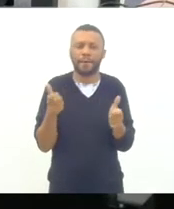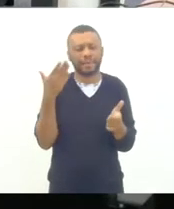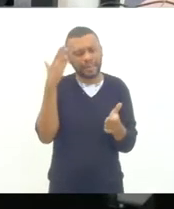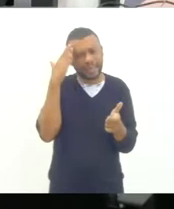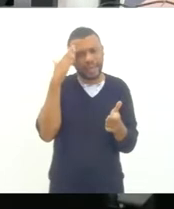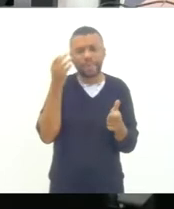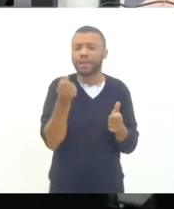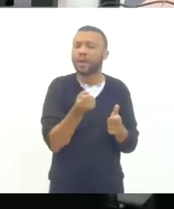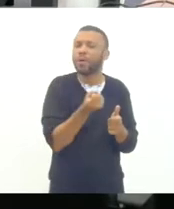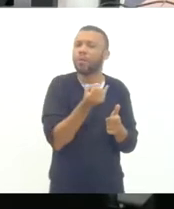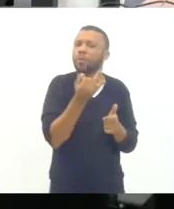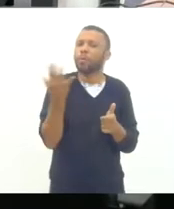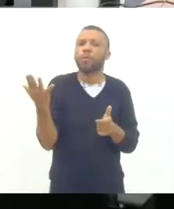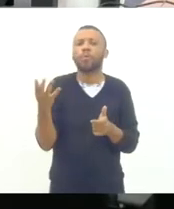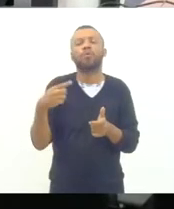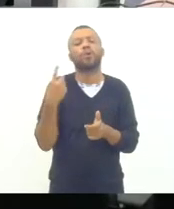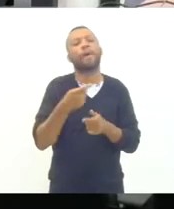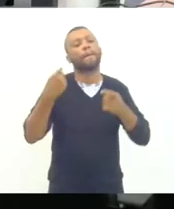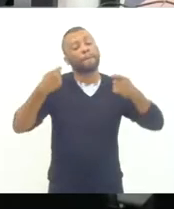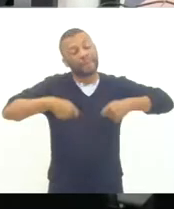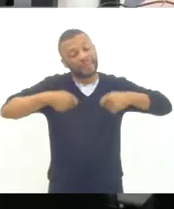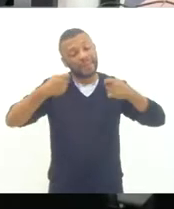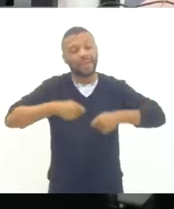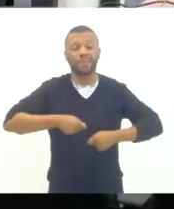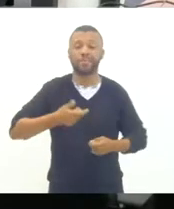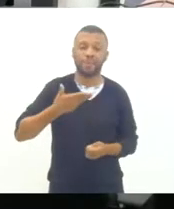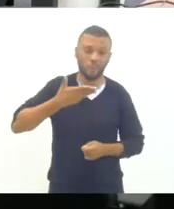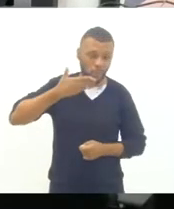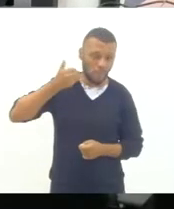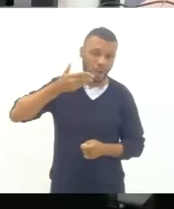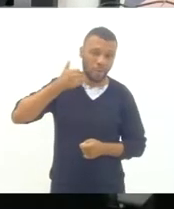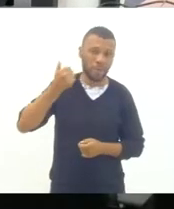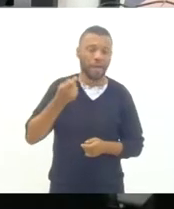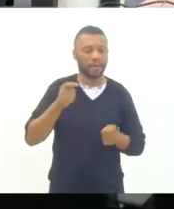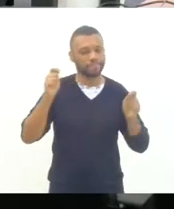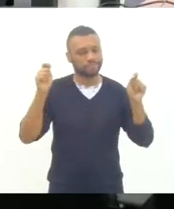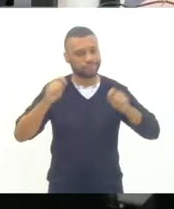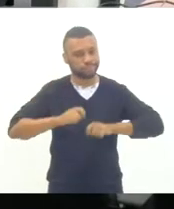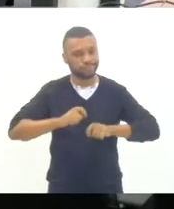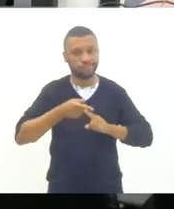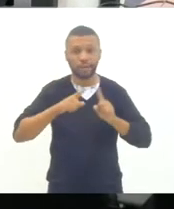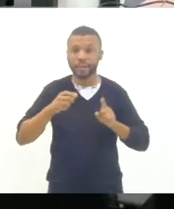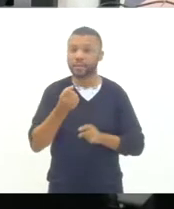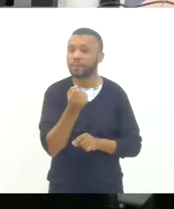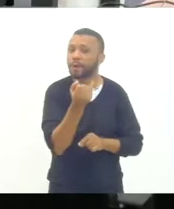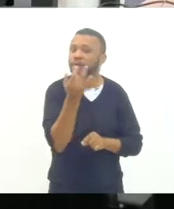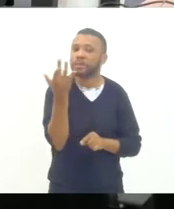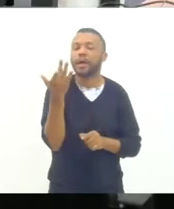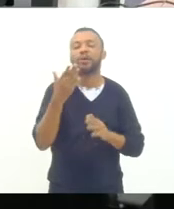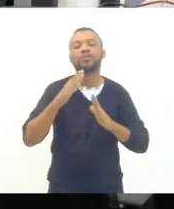ainda precisa de melhoria, mas temos um número de